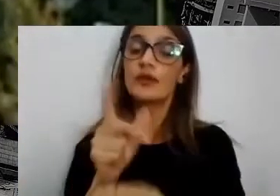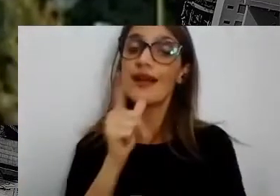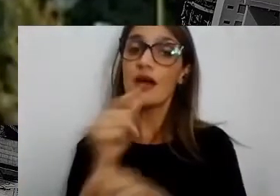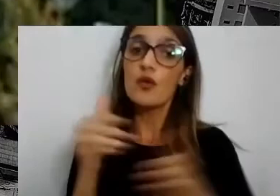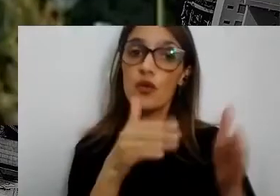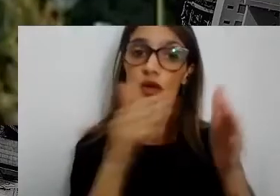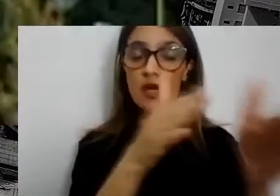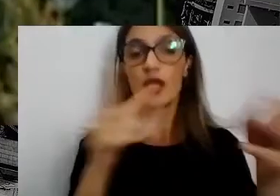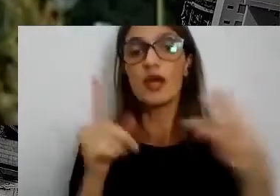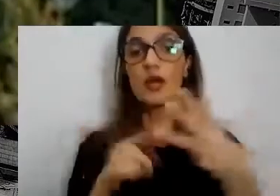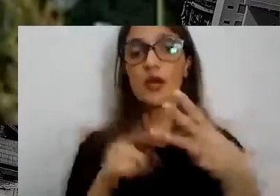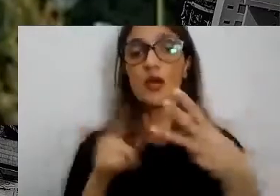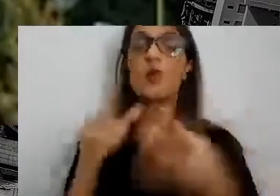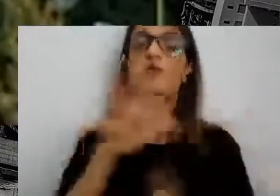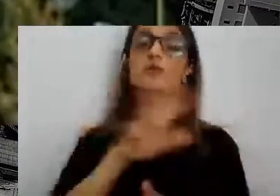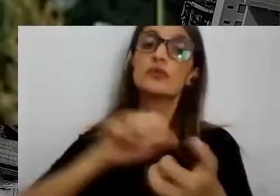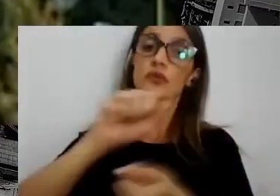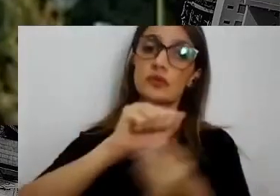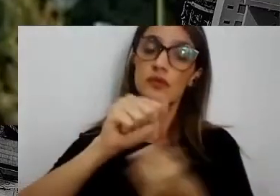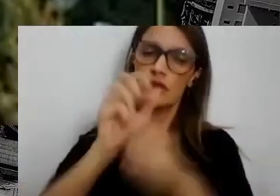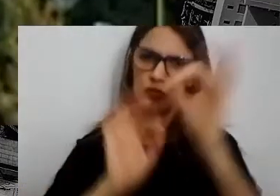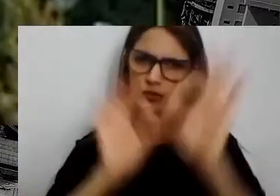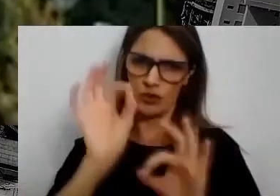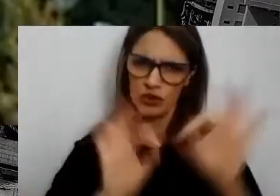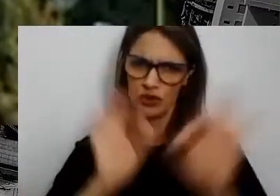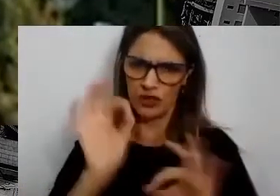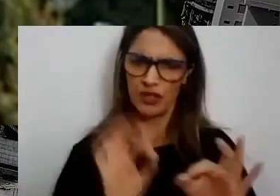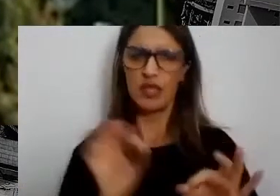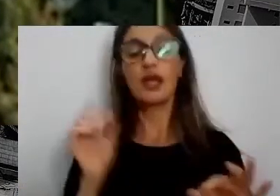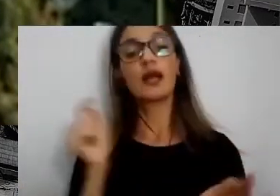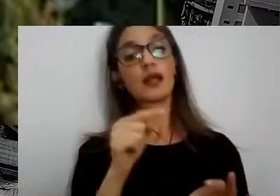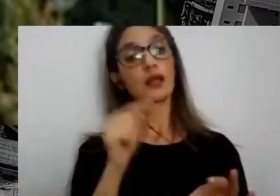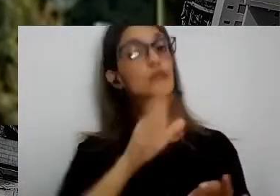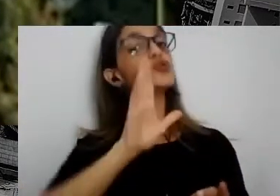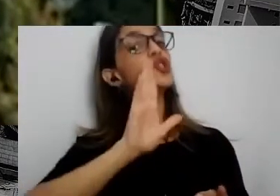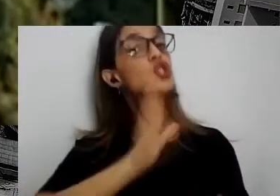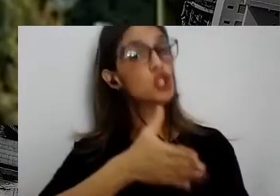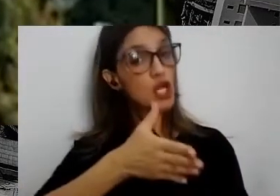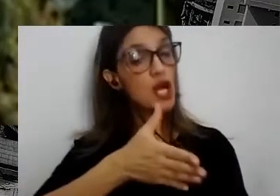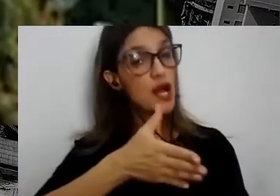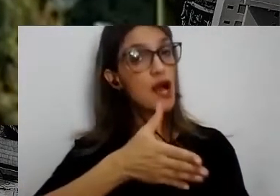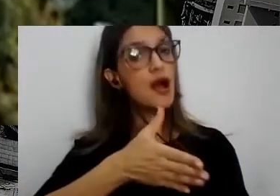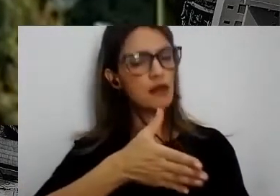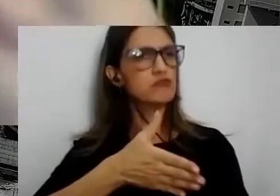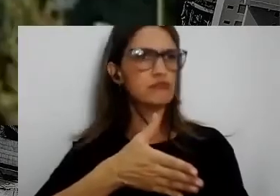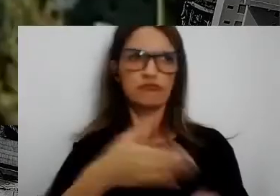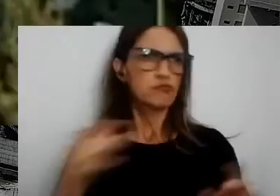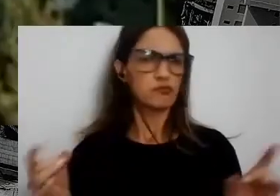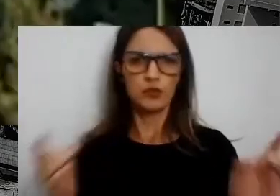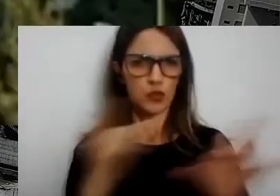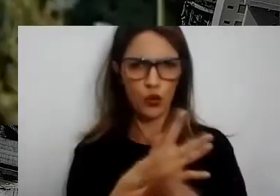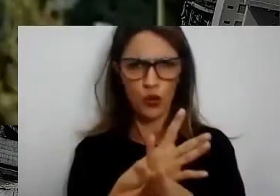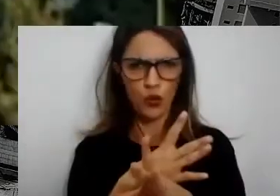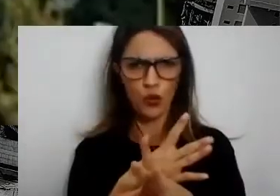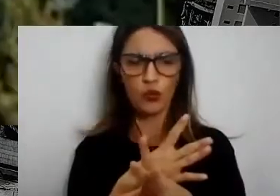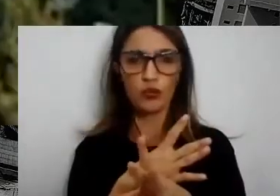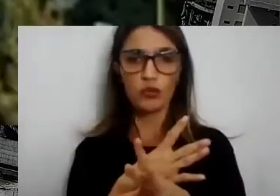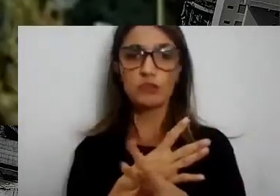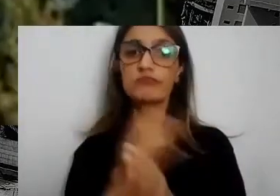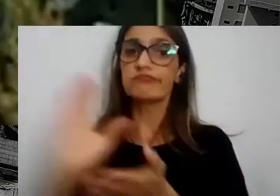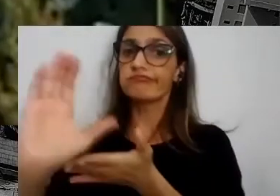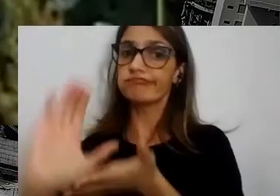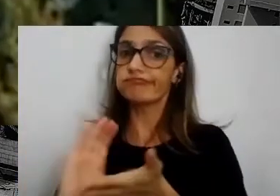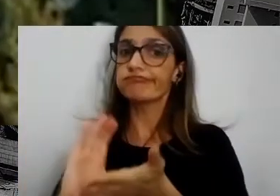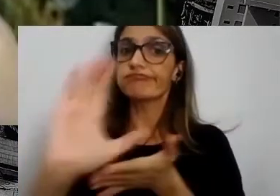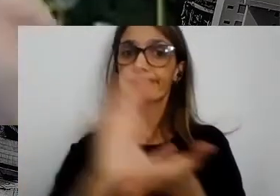a sustentabilidade do projeto. Então, com um projeto já mais maduro, a gente espera que os recursos para infraestrutura verde